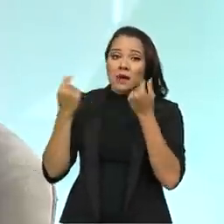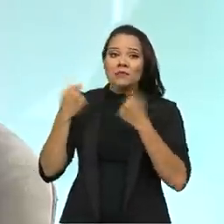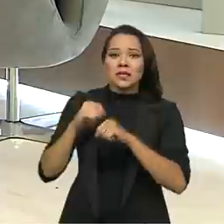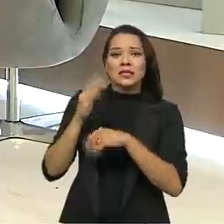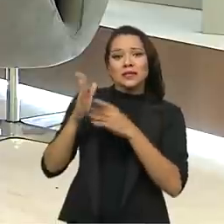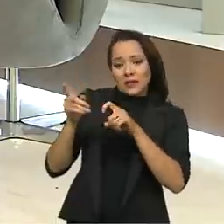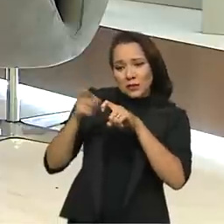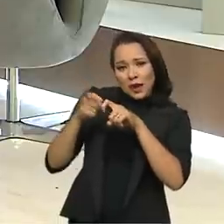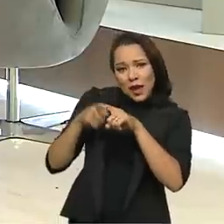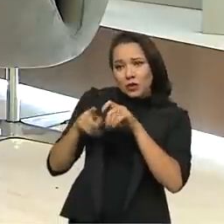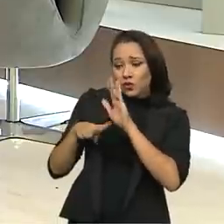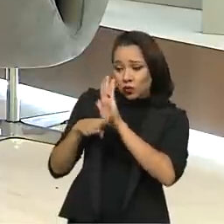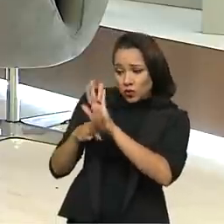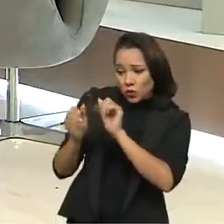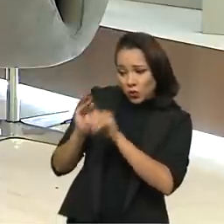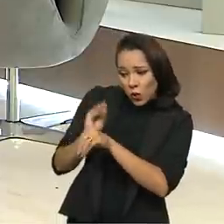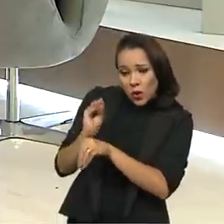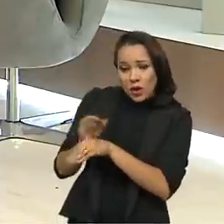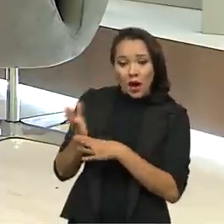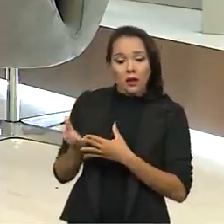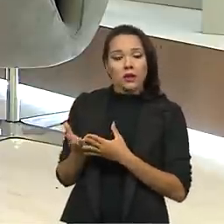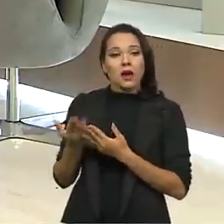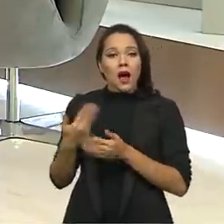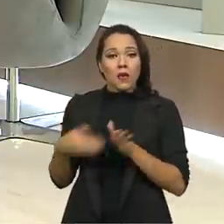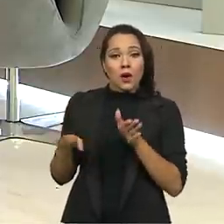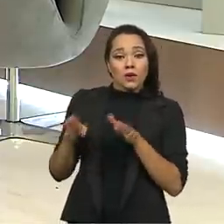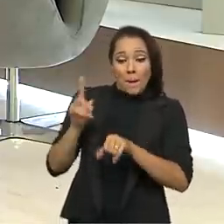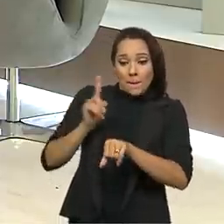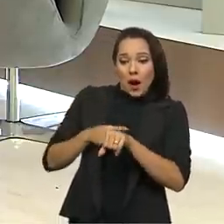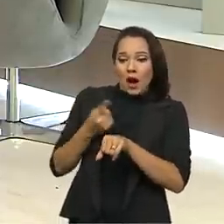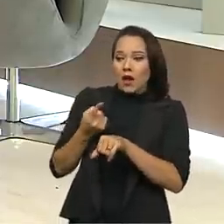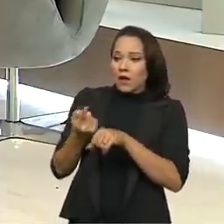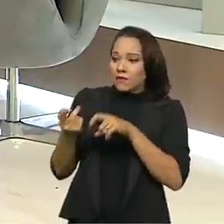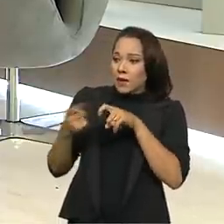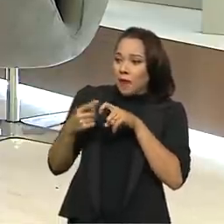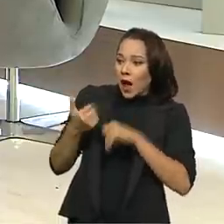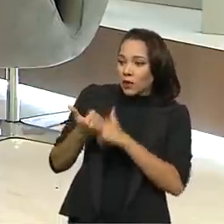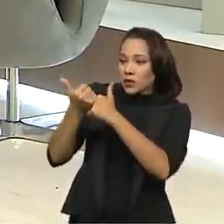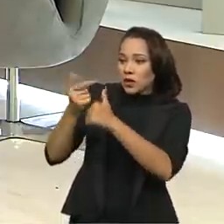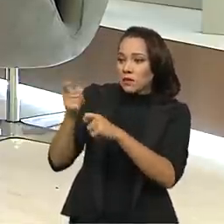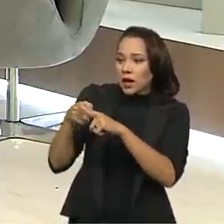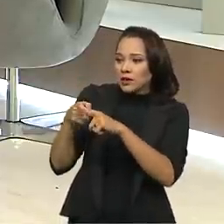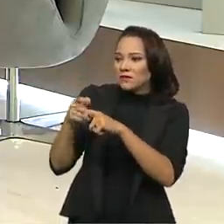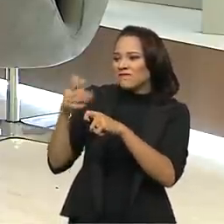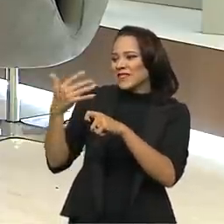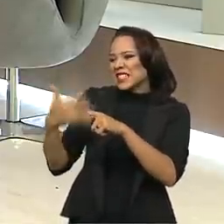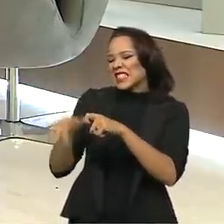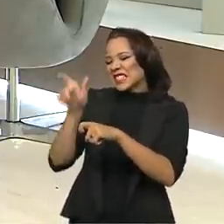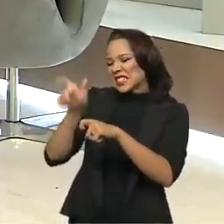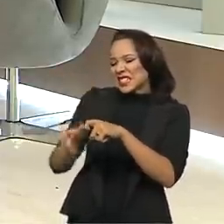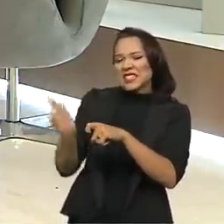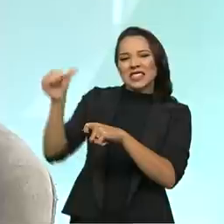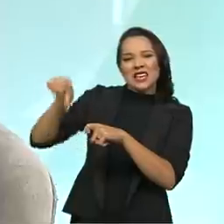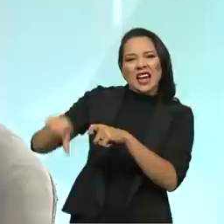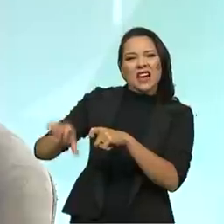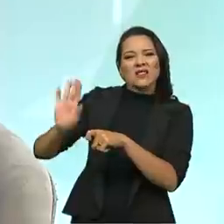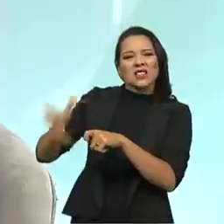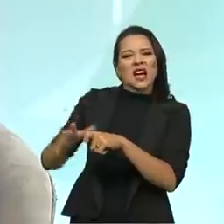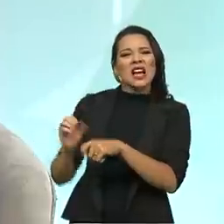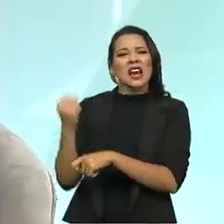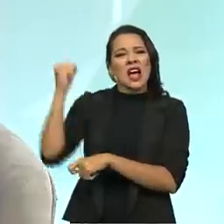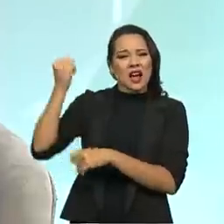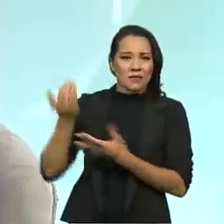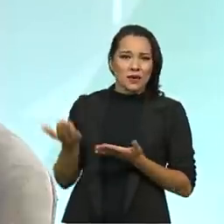médico. E aí, quando chega-se a determinado ponto, vem buscar o auxílio médico, a gente já está numa situação muito grave. E aí,